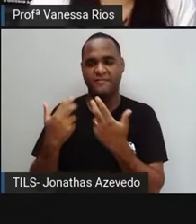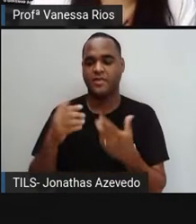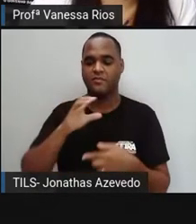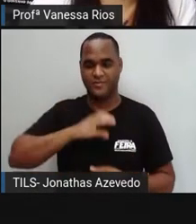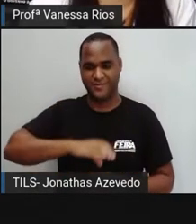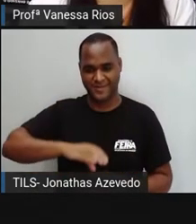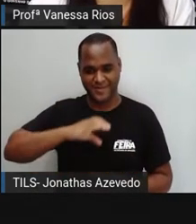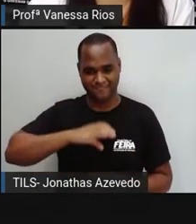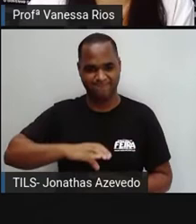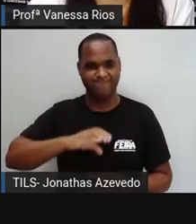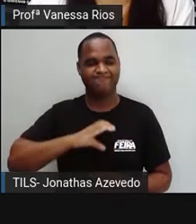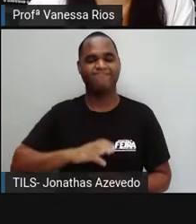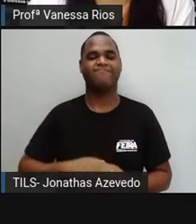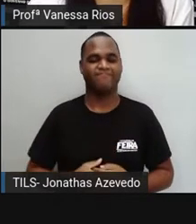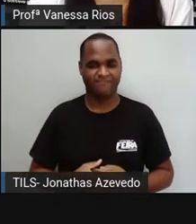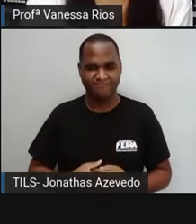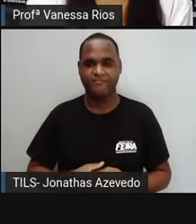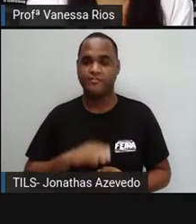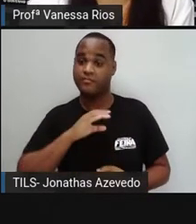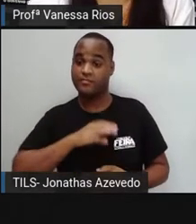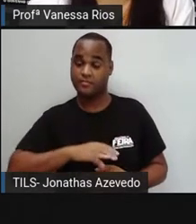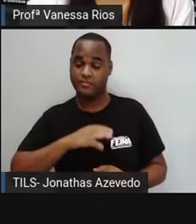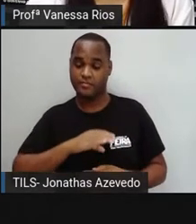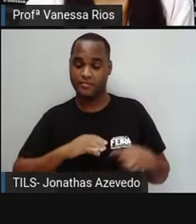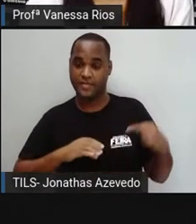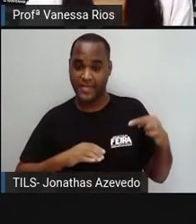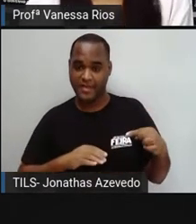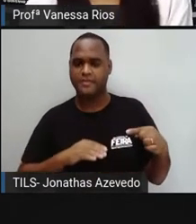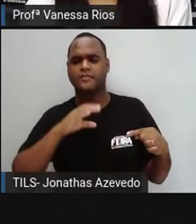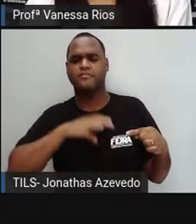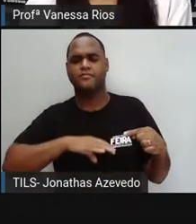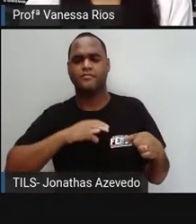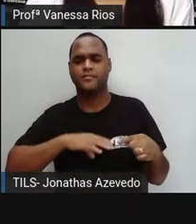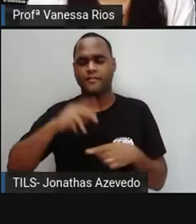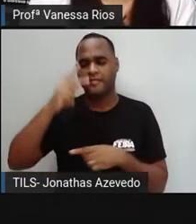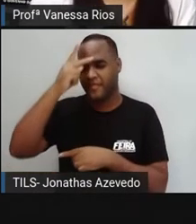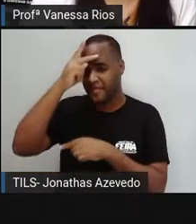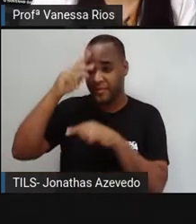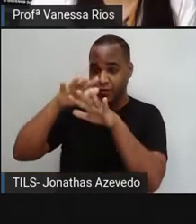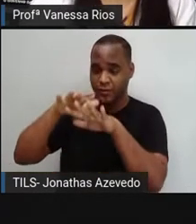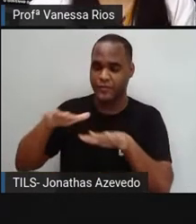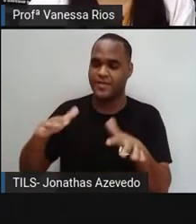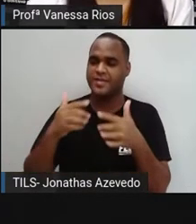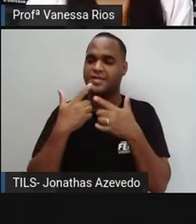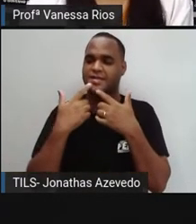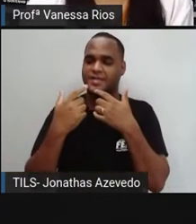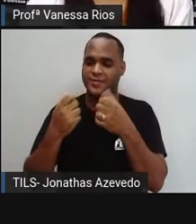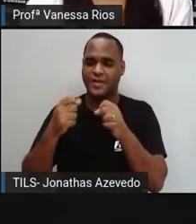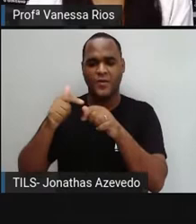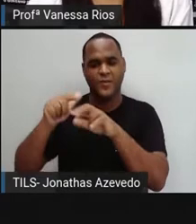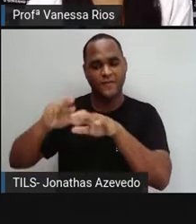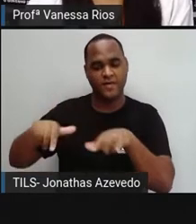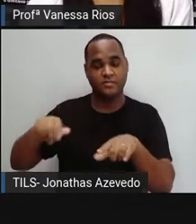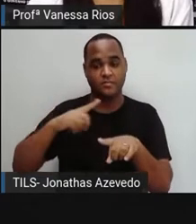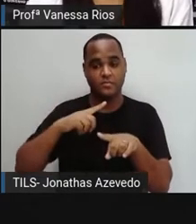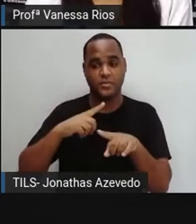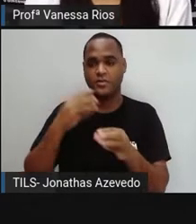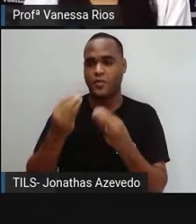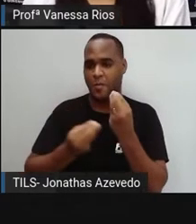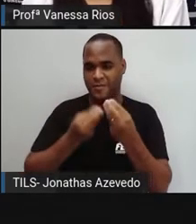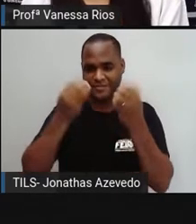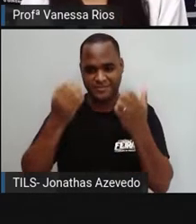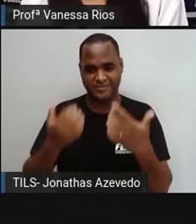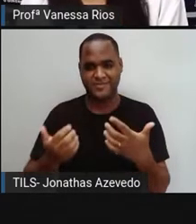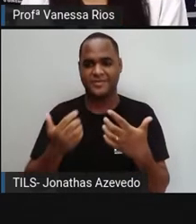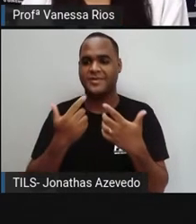portuguesa, a gente já percebe a influência dos povos de outras línguas e quanto isso faz com que a nossa